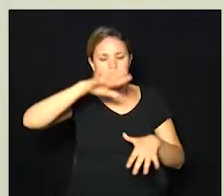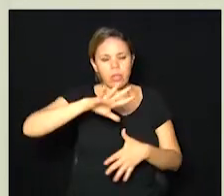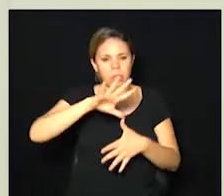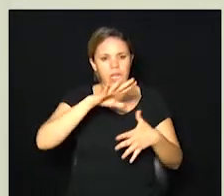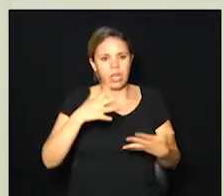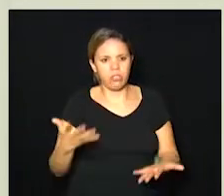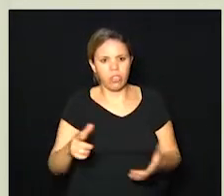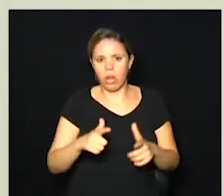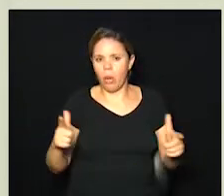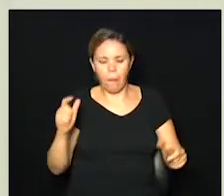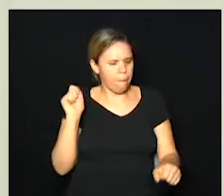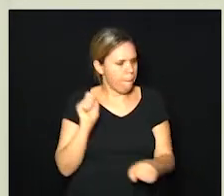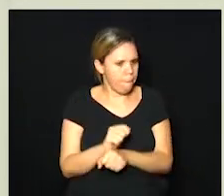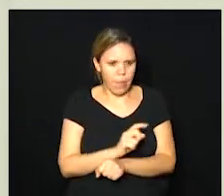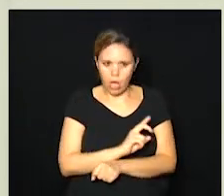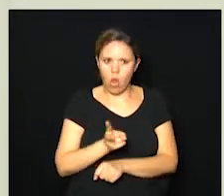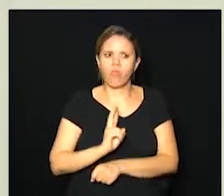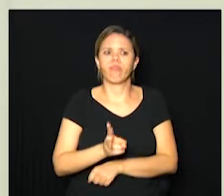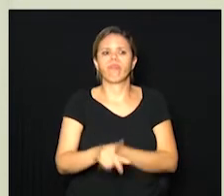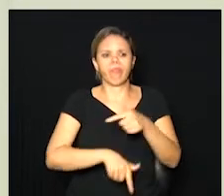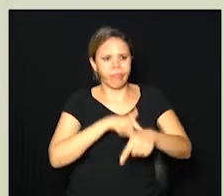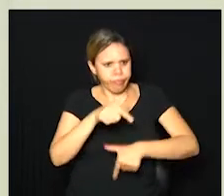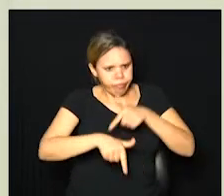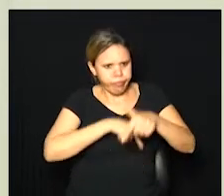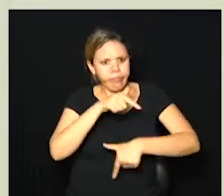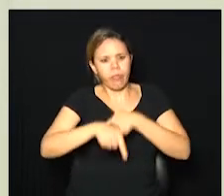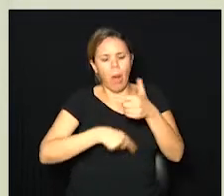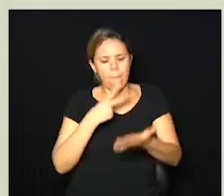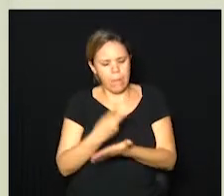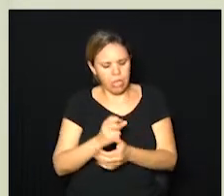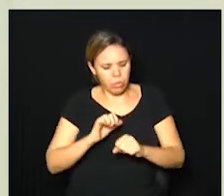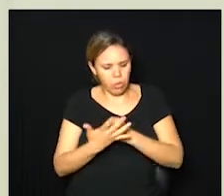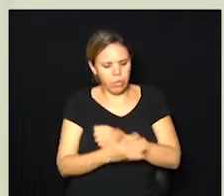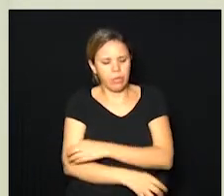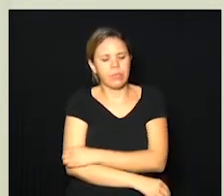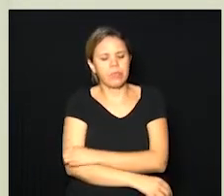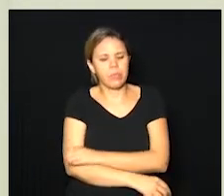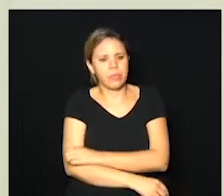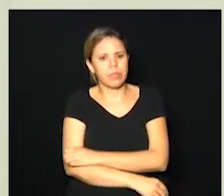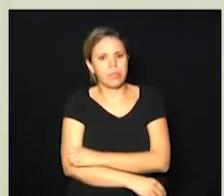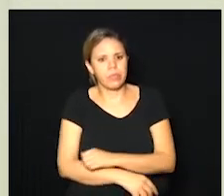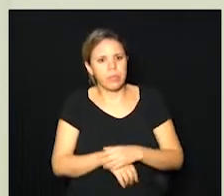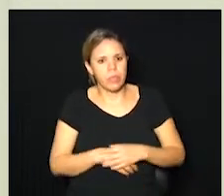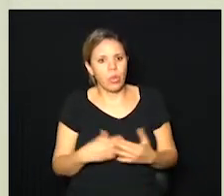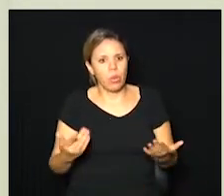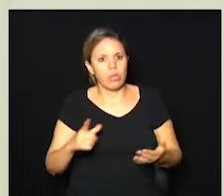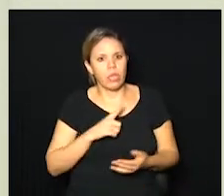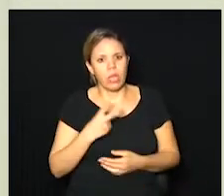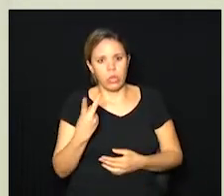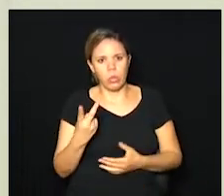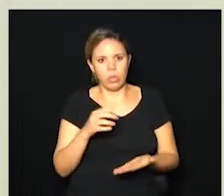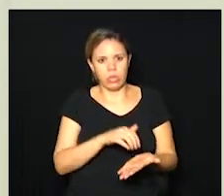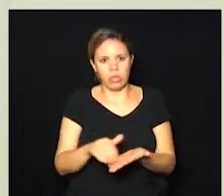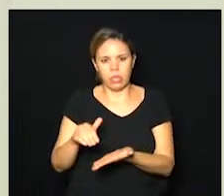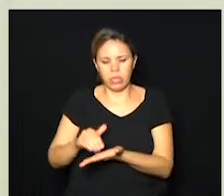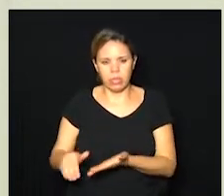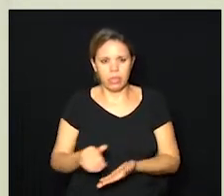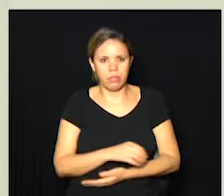Latina e não parou em nenhum momento mesmo com a Covid é o que eu tenho dito nós temos hoje duas secretarias